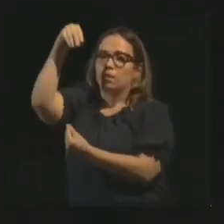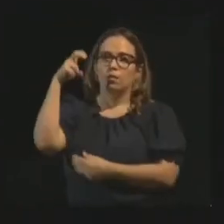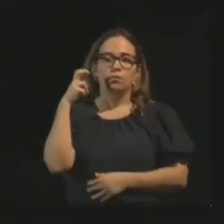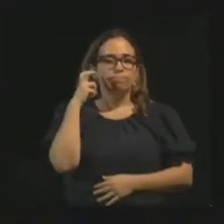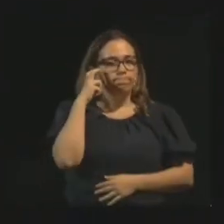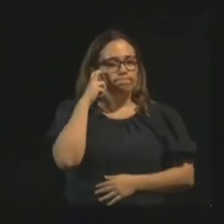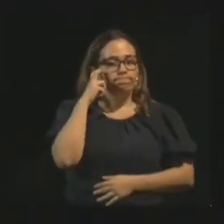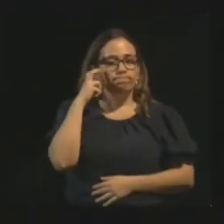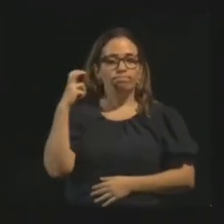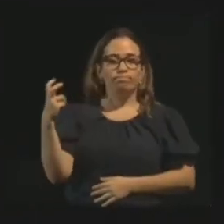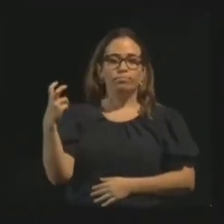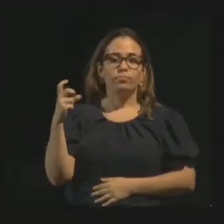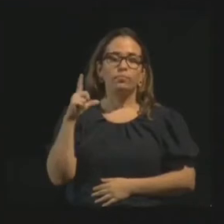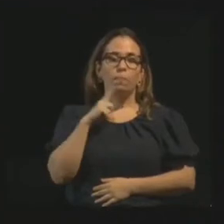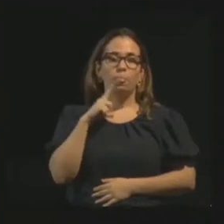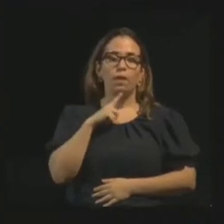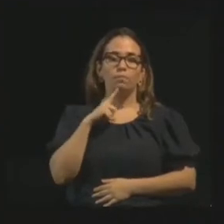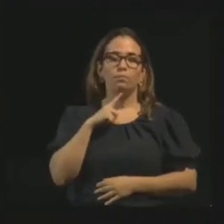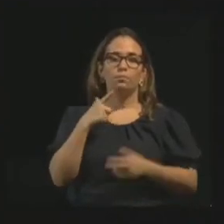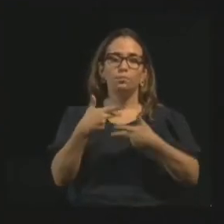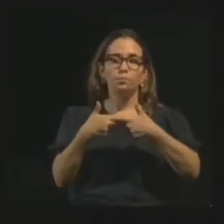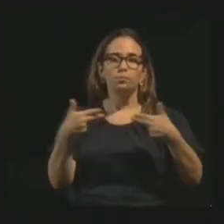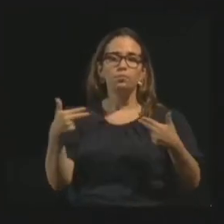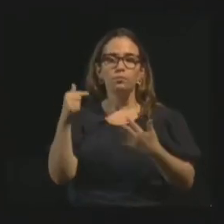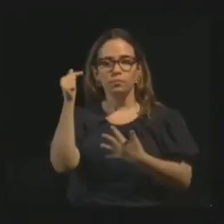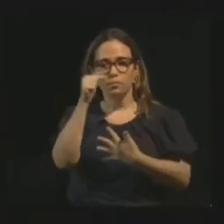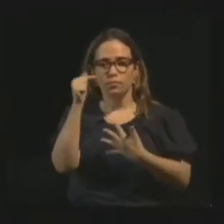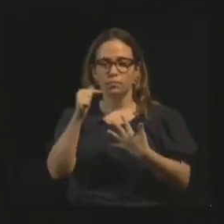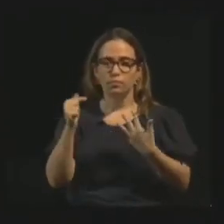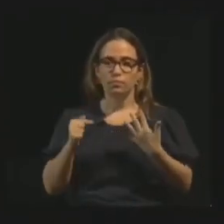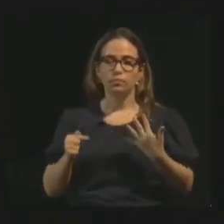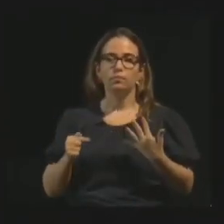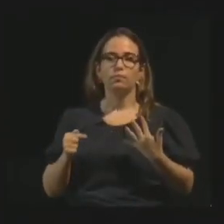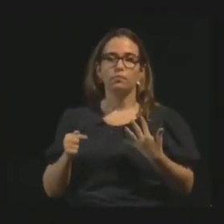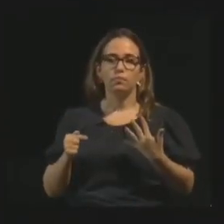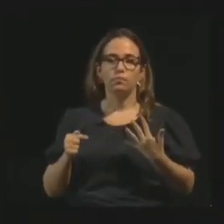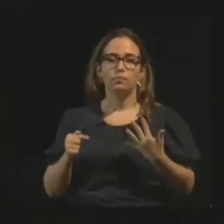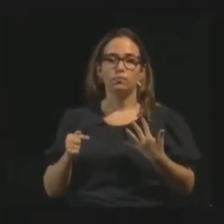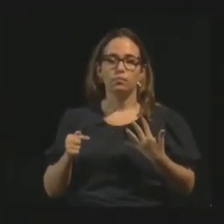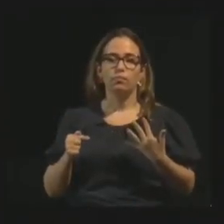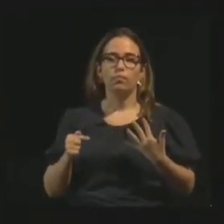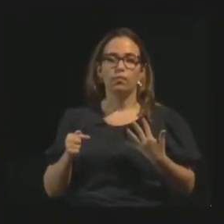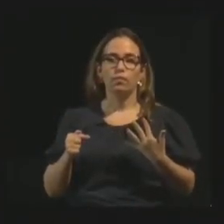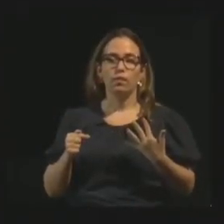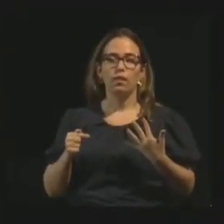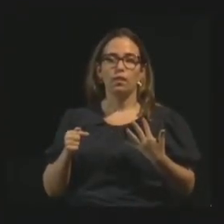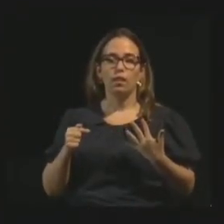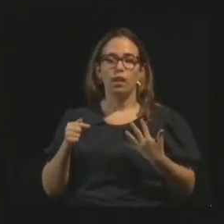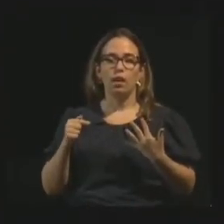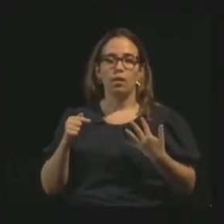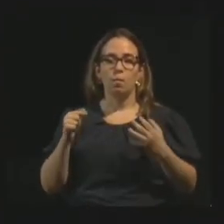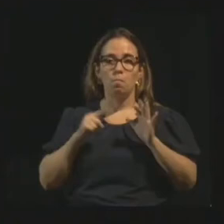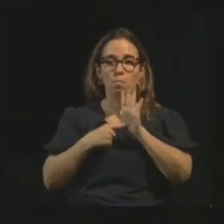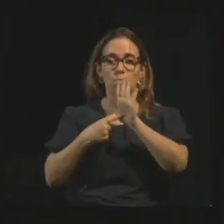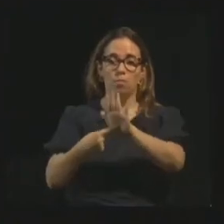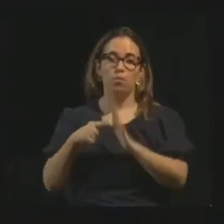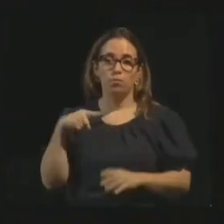inteligente, traz muitas coisas extraordinárias, muitas vezes, enxertias que não são doutrinárias,